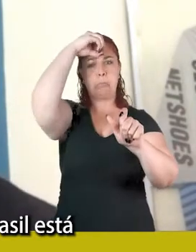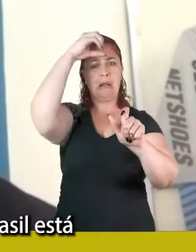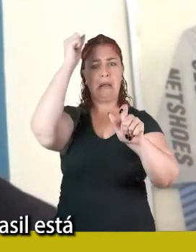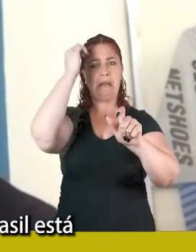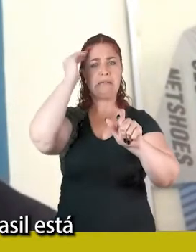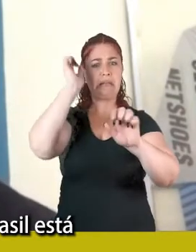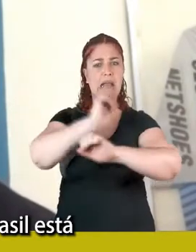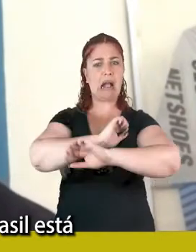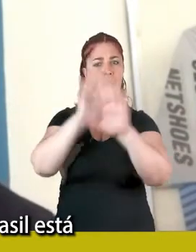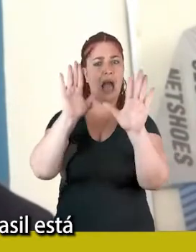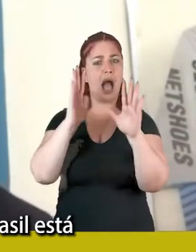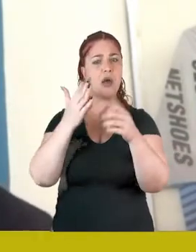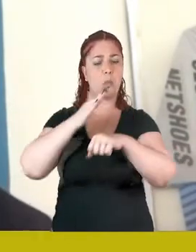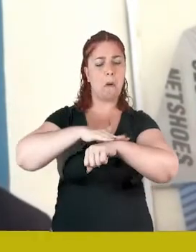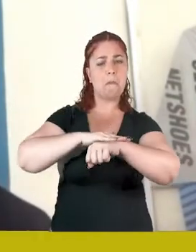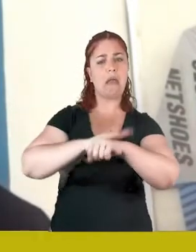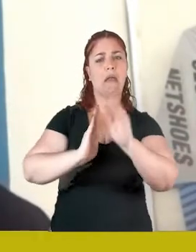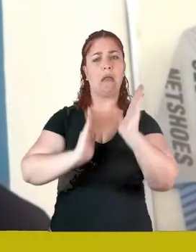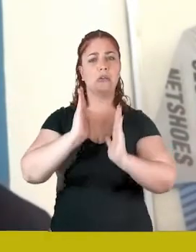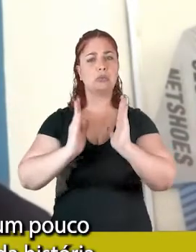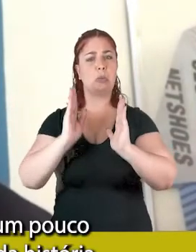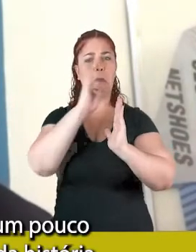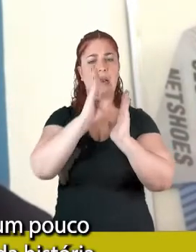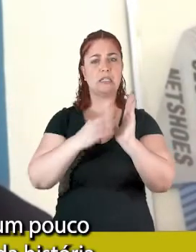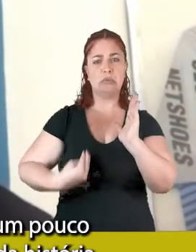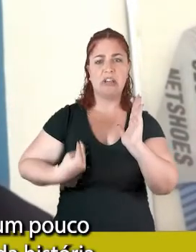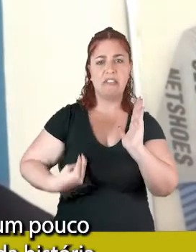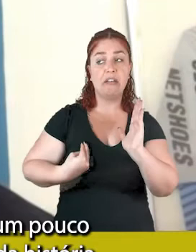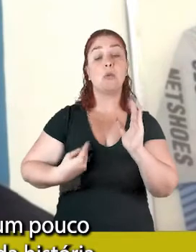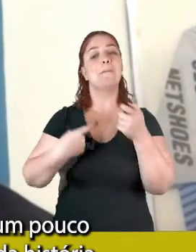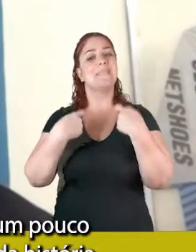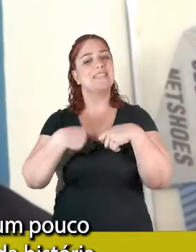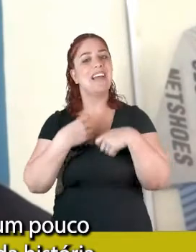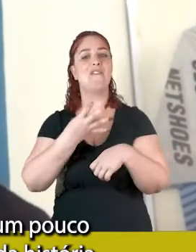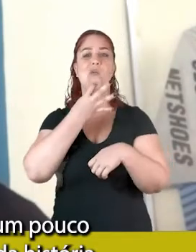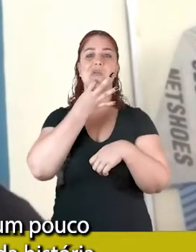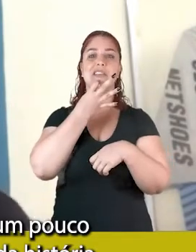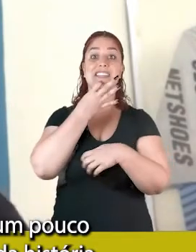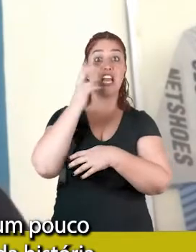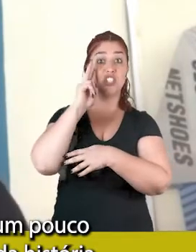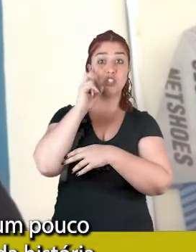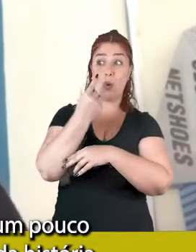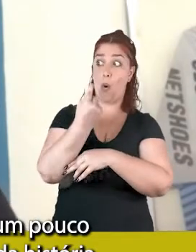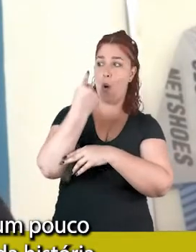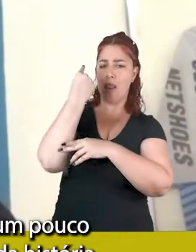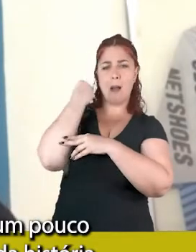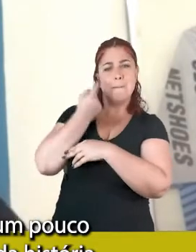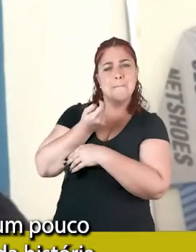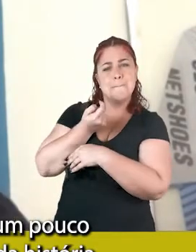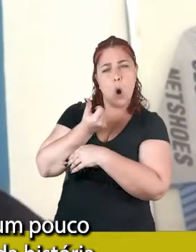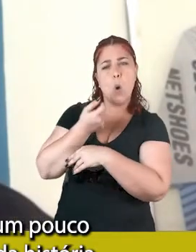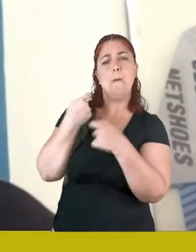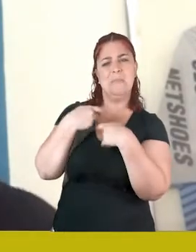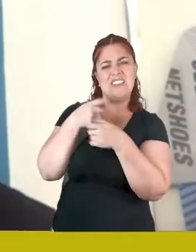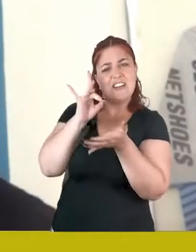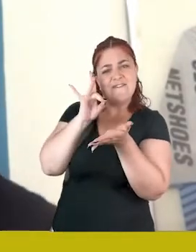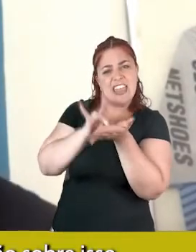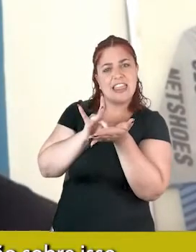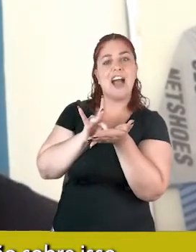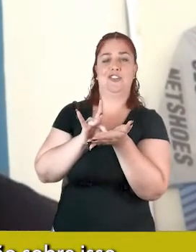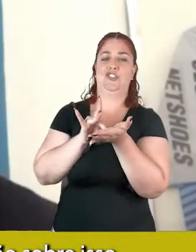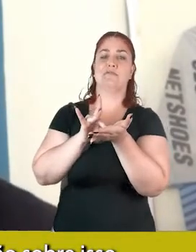o Brasil está passando, né, precisavam conhecer um pouco, pelo menos um mínimo da história